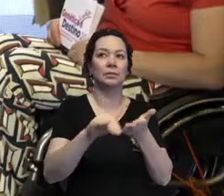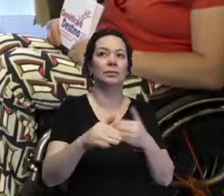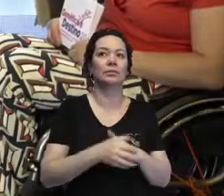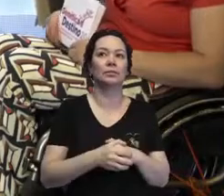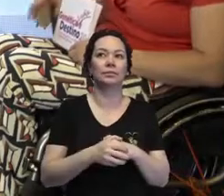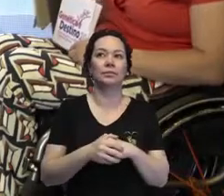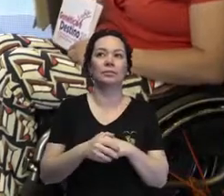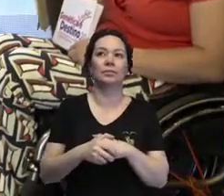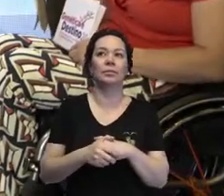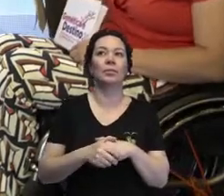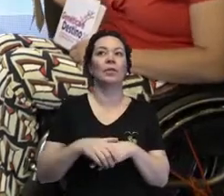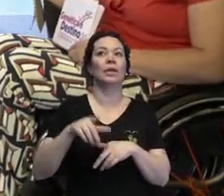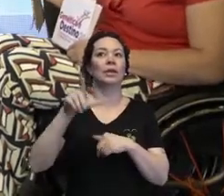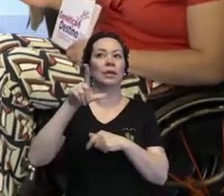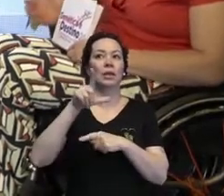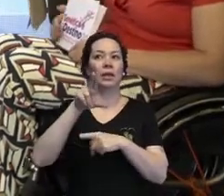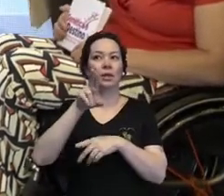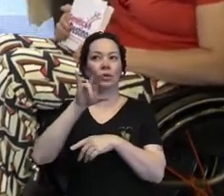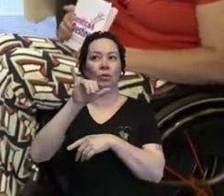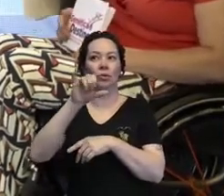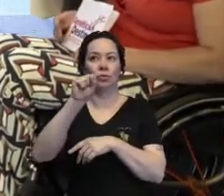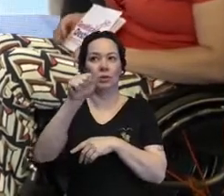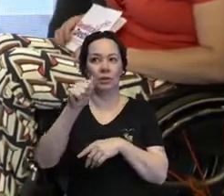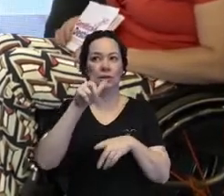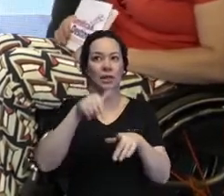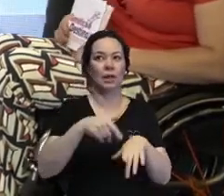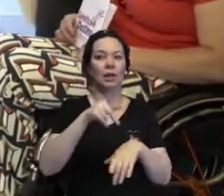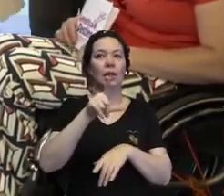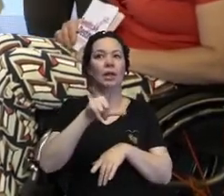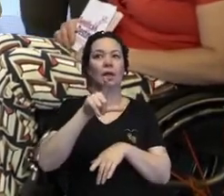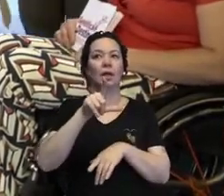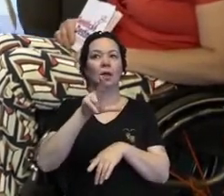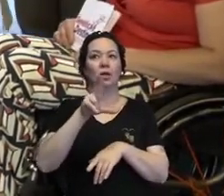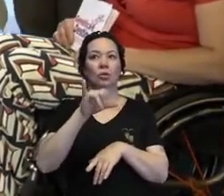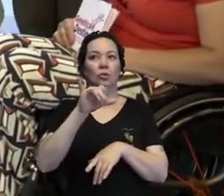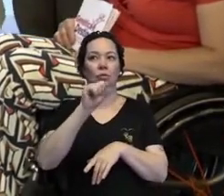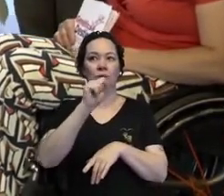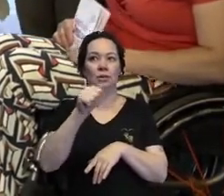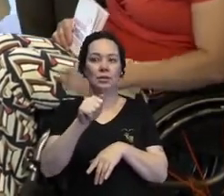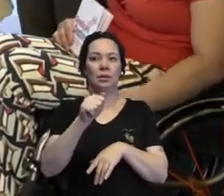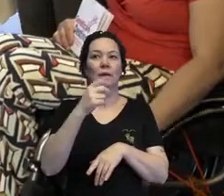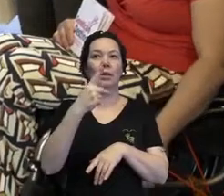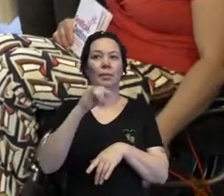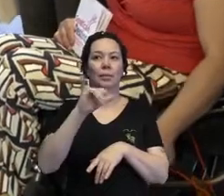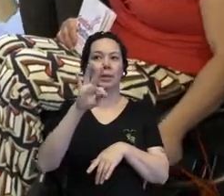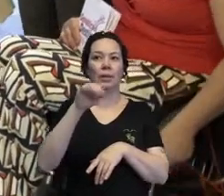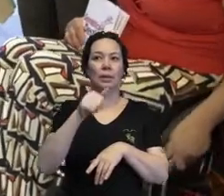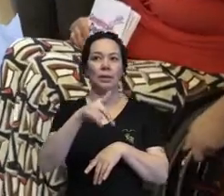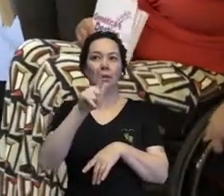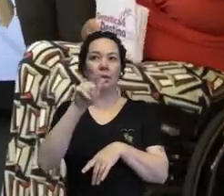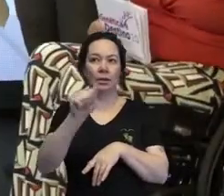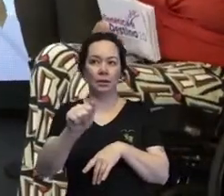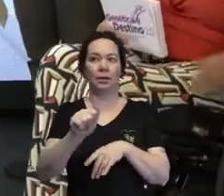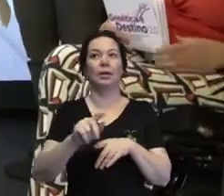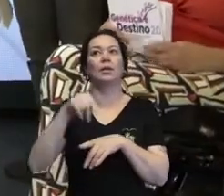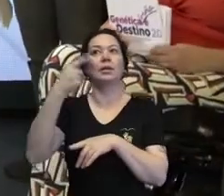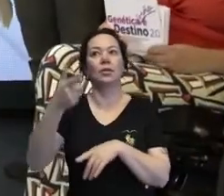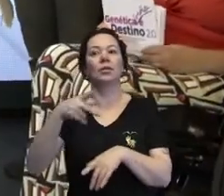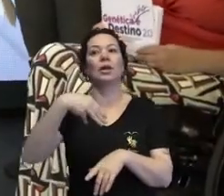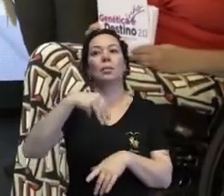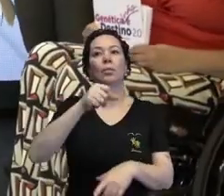E a Luísa, a Luísa Pitanga. Obrigada. Luísa Pitanga, que com certeza deve estar com a Mônica Pitanga, que é outra